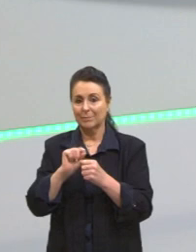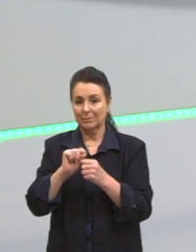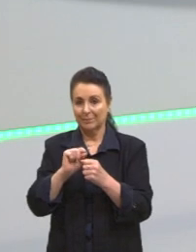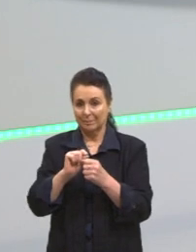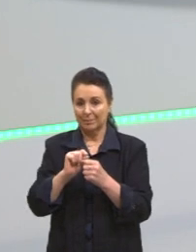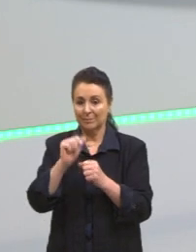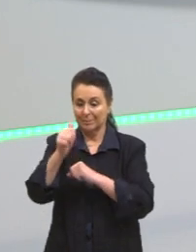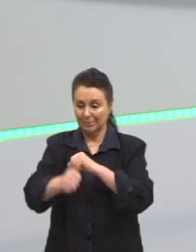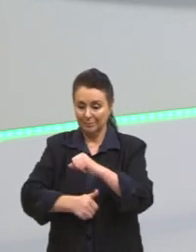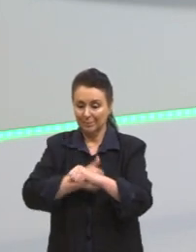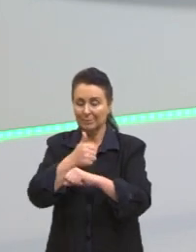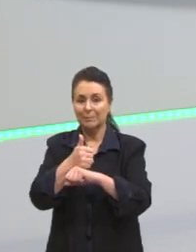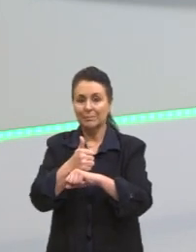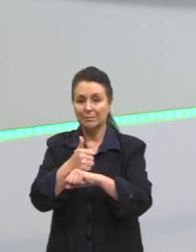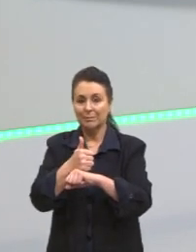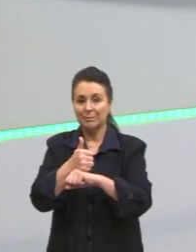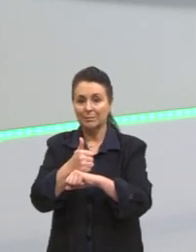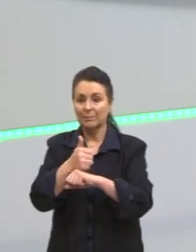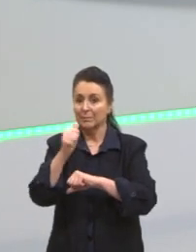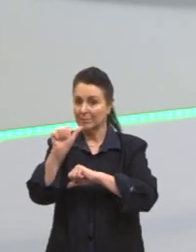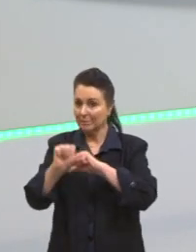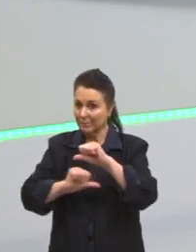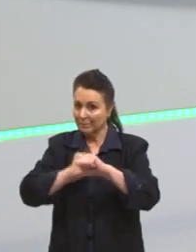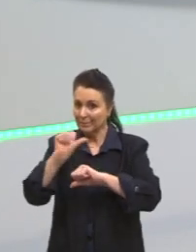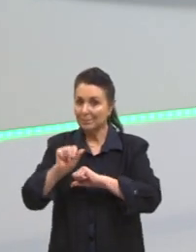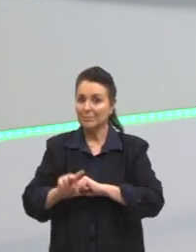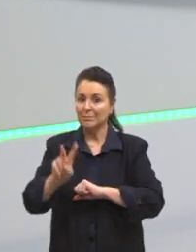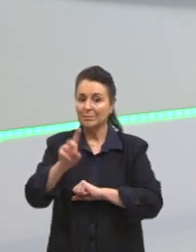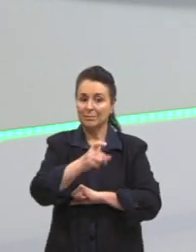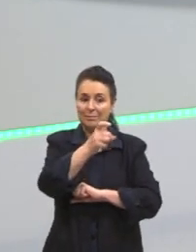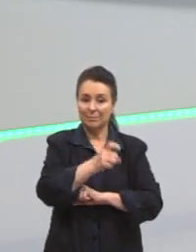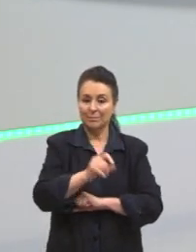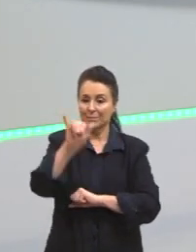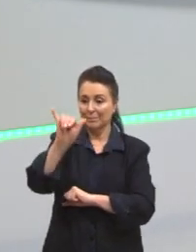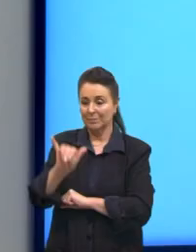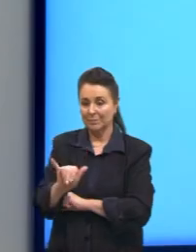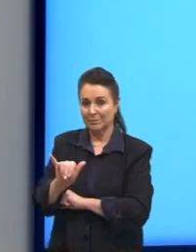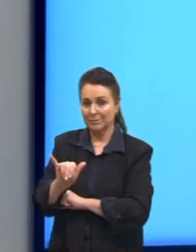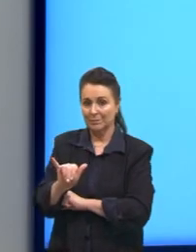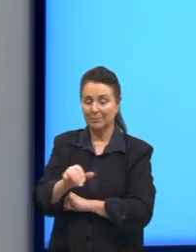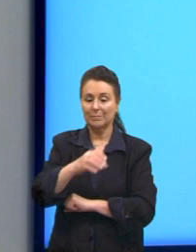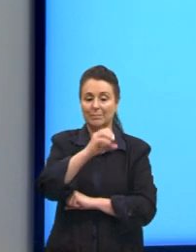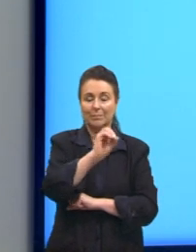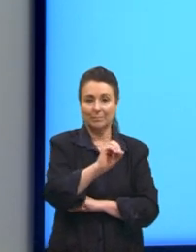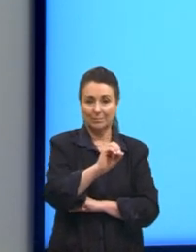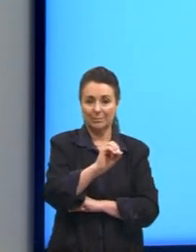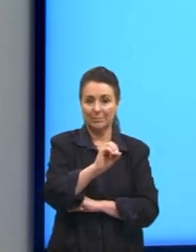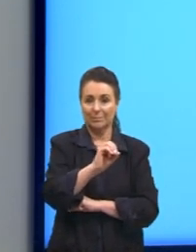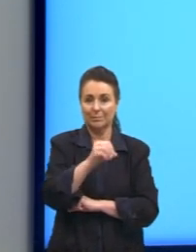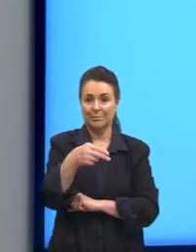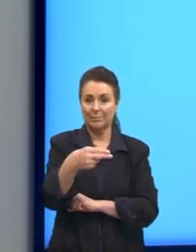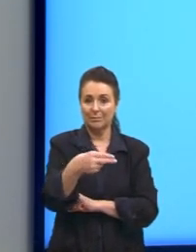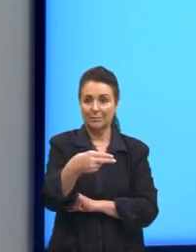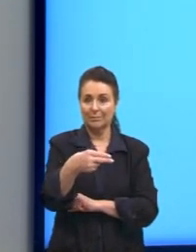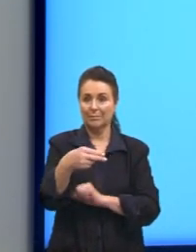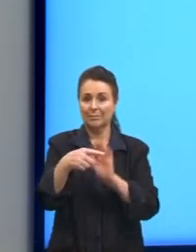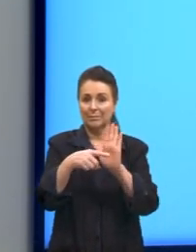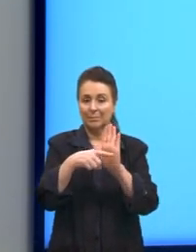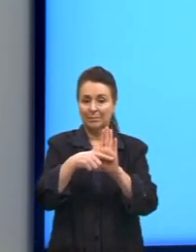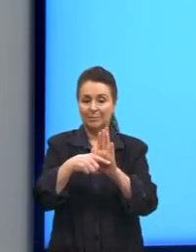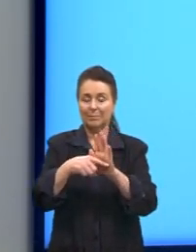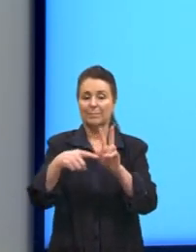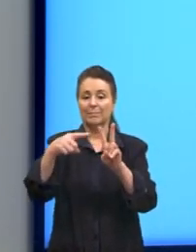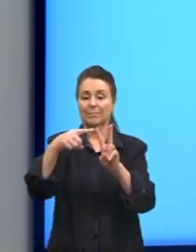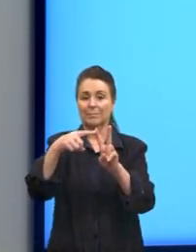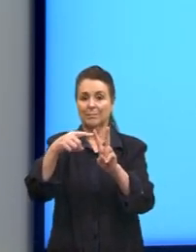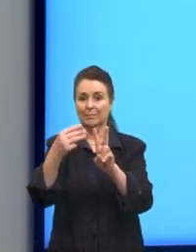essa substituição, né, trocando os valores de x e y, 0 é igual a menos raiz de 3